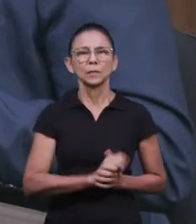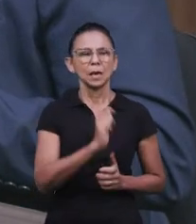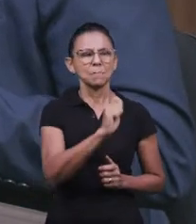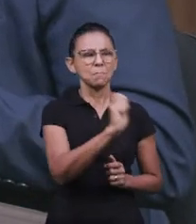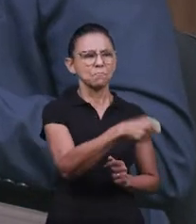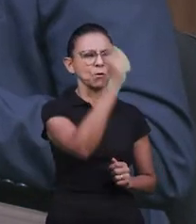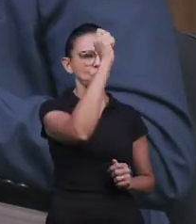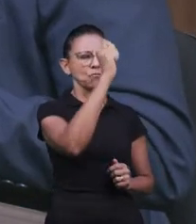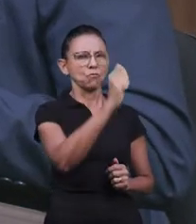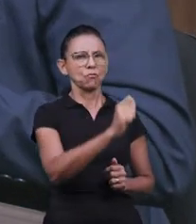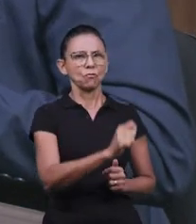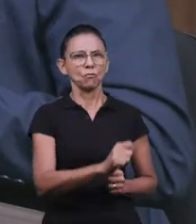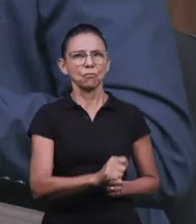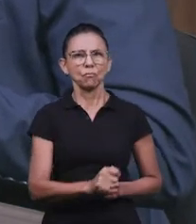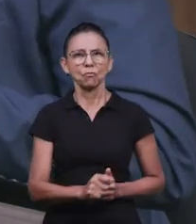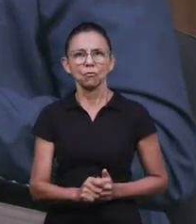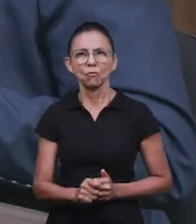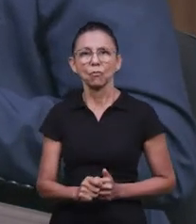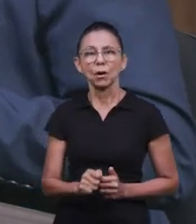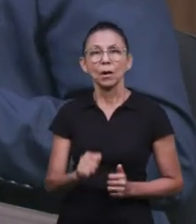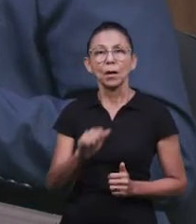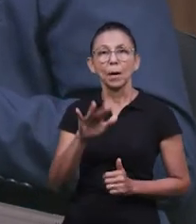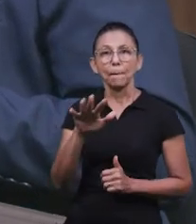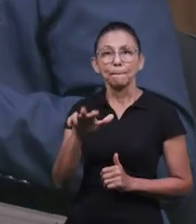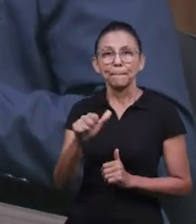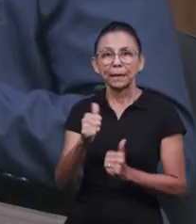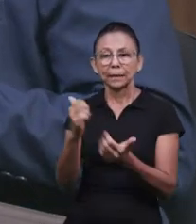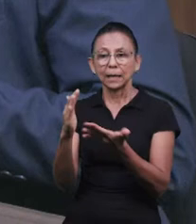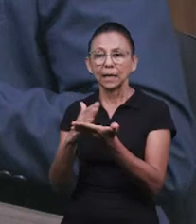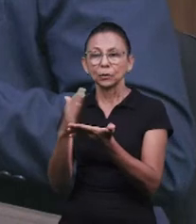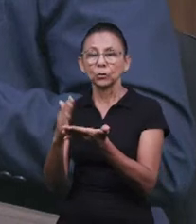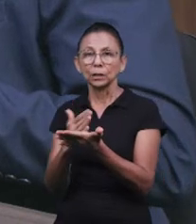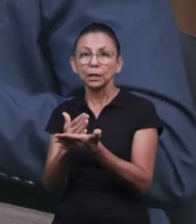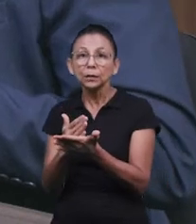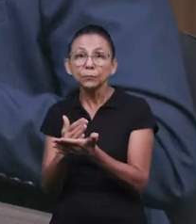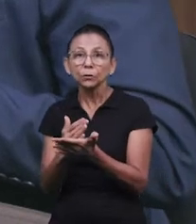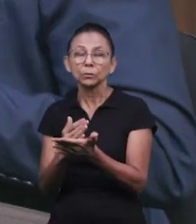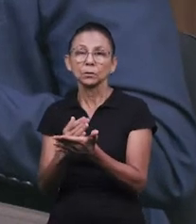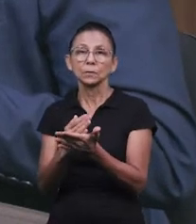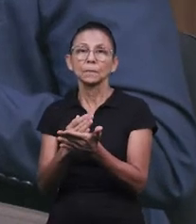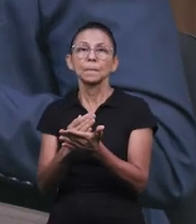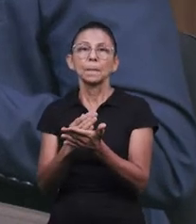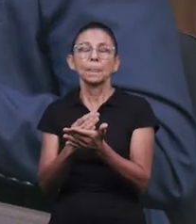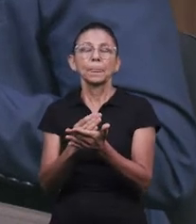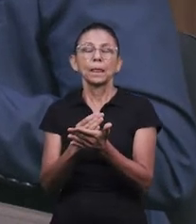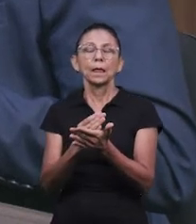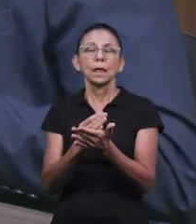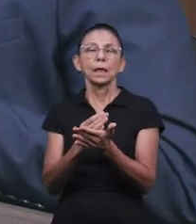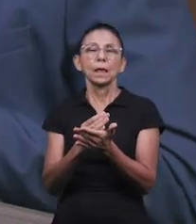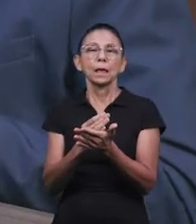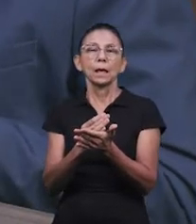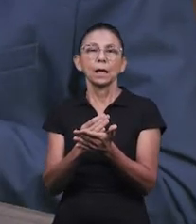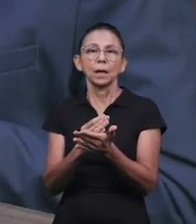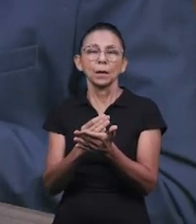e os queimaram na presença de todos, e foi feita a conta do seu preço, acharam uma montanha,